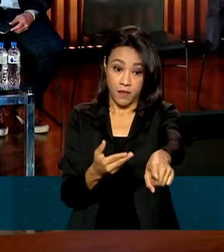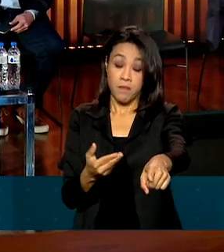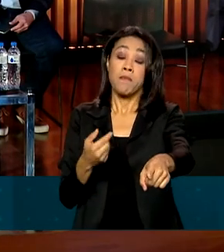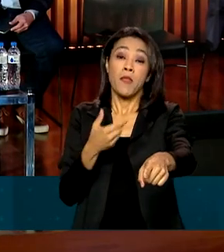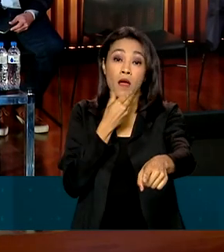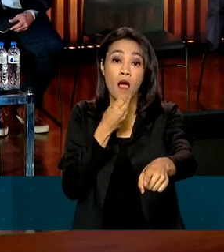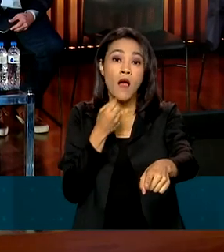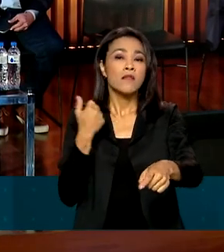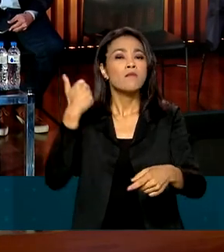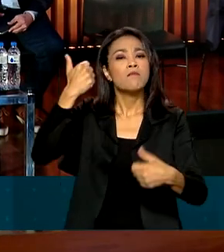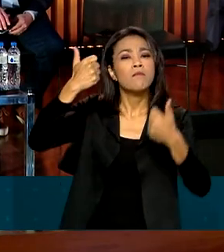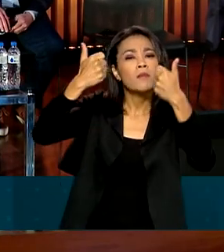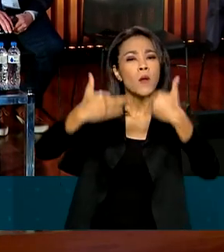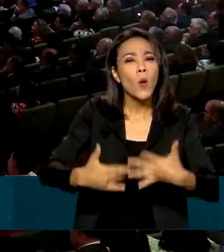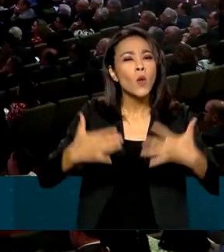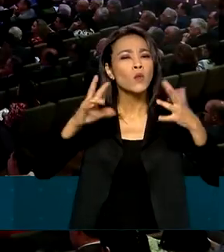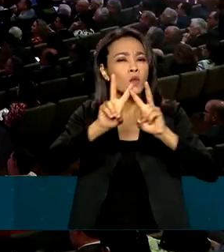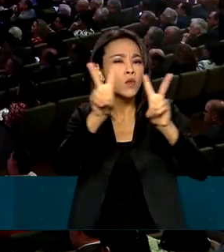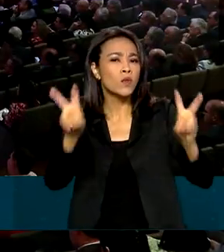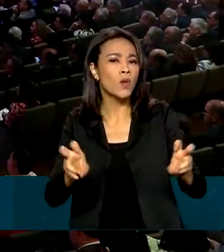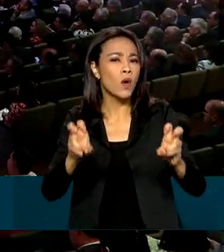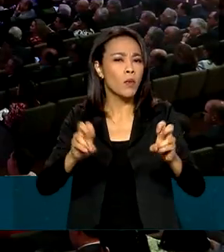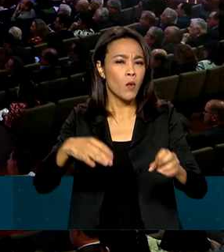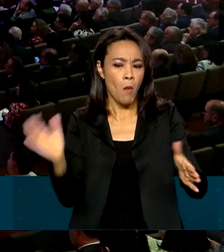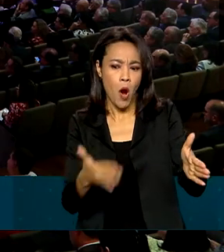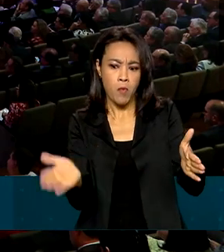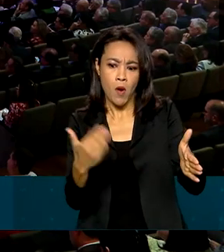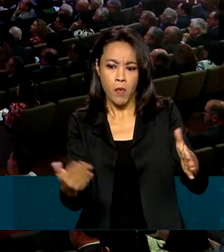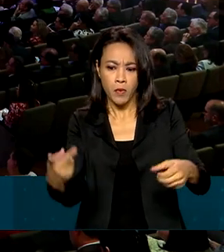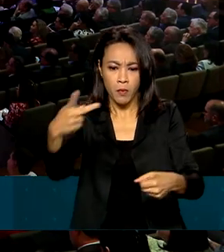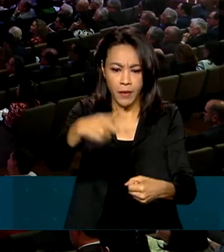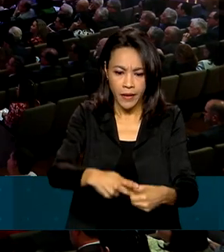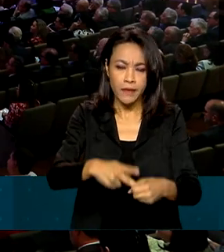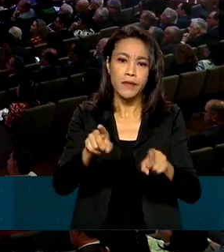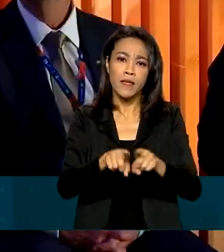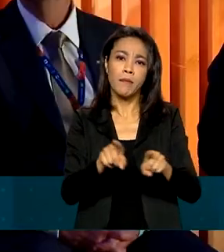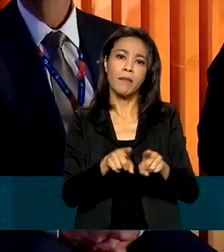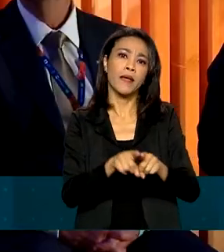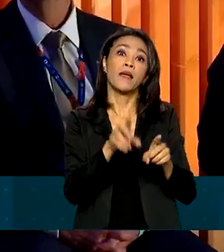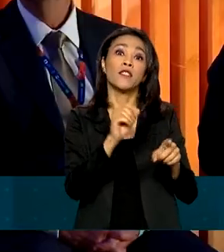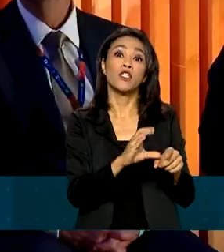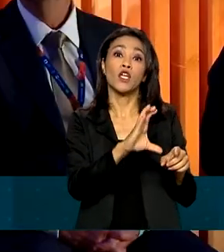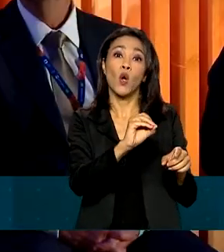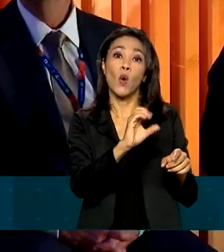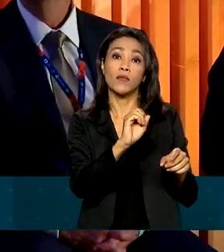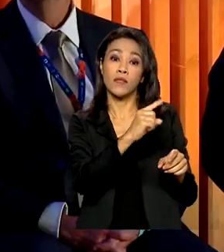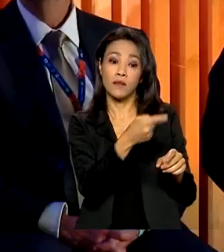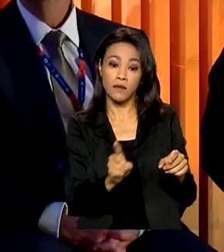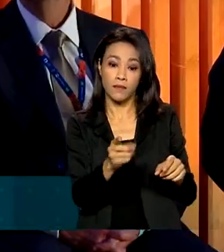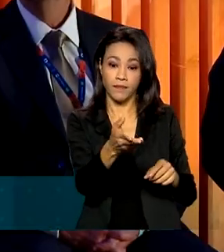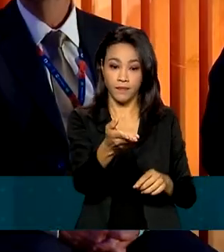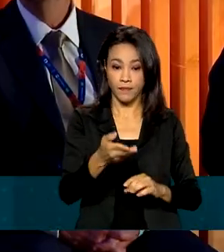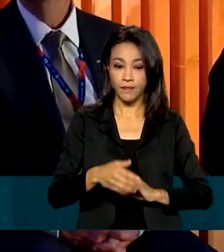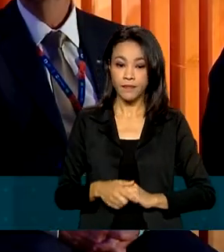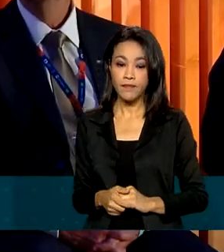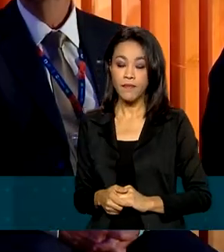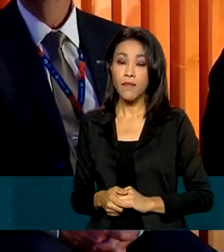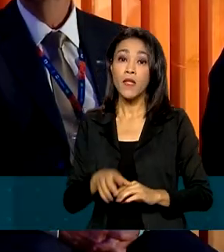uma previsão sobre o aumento da produção de petróleo e ampliação das concessões. Em dezembro de 2022,